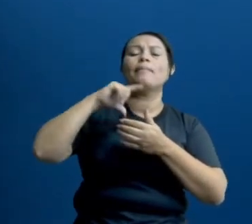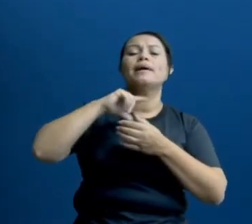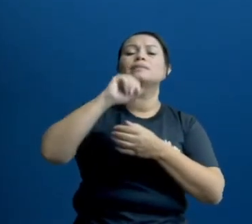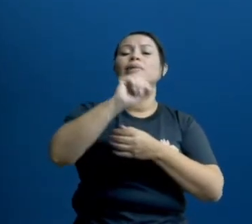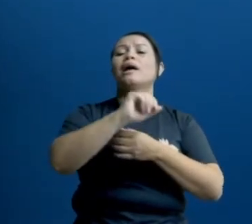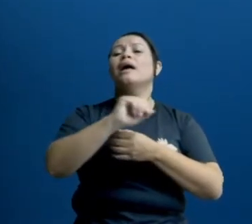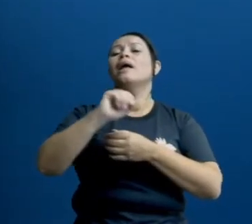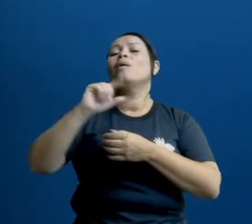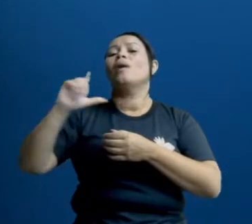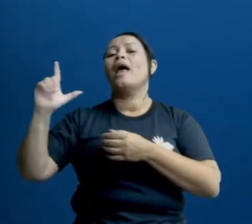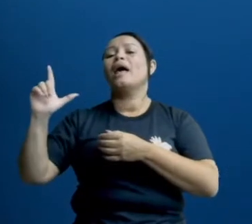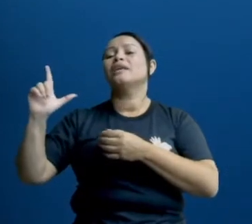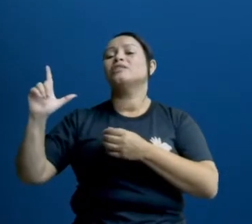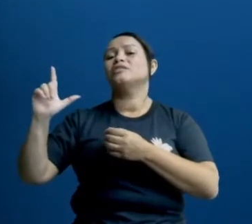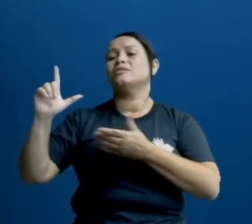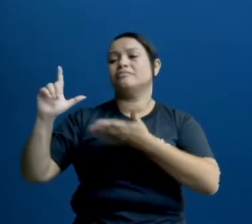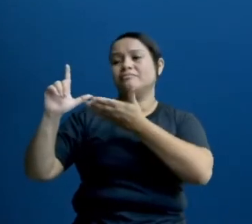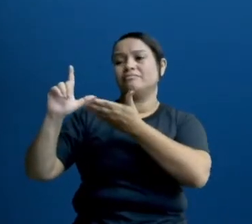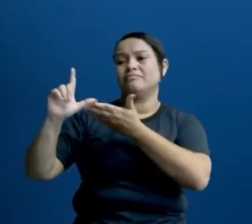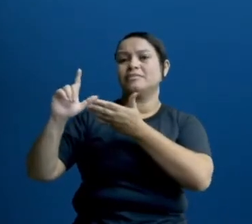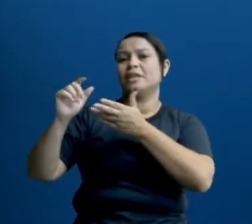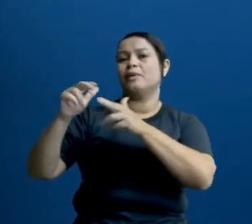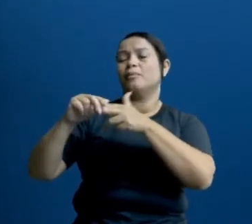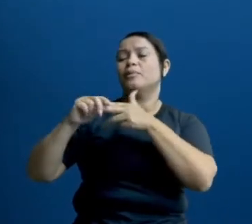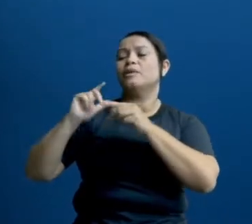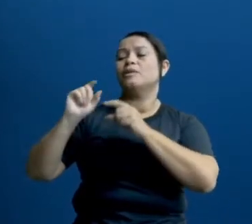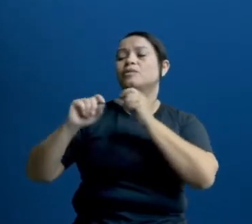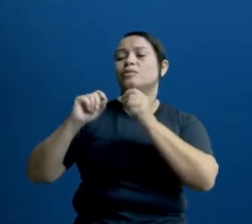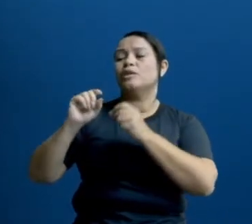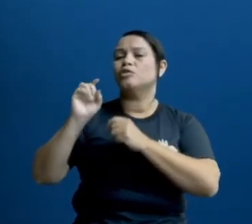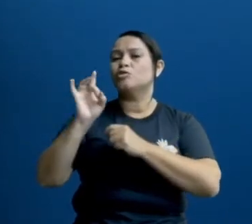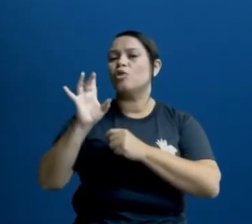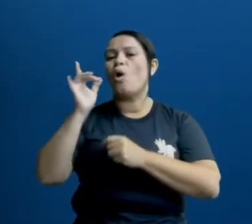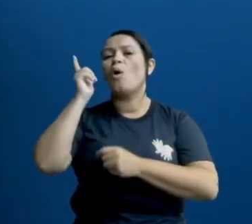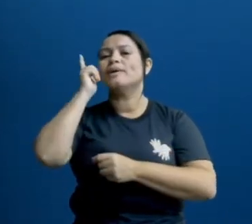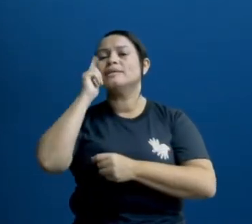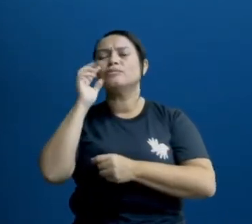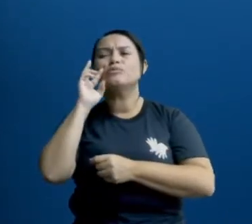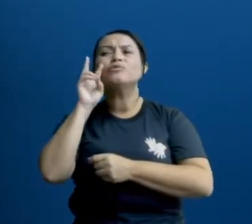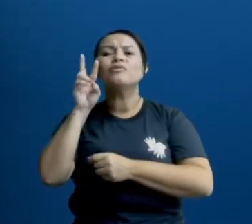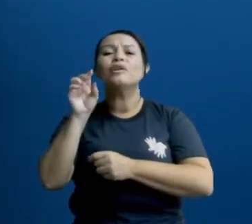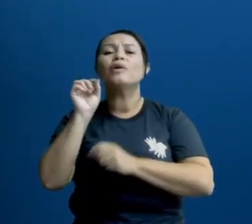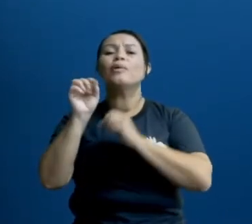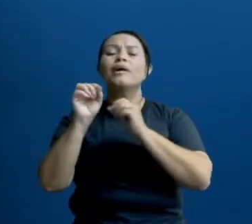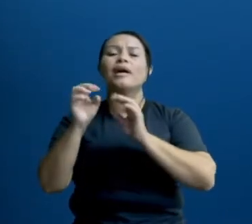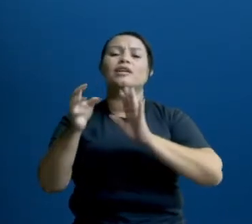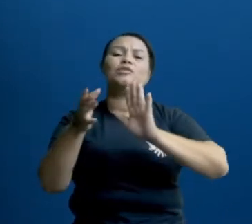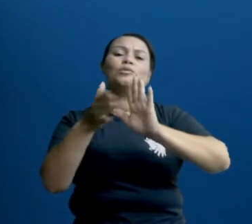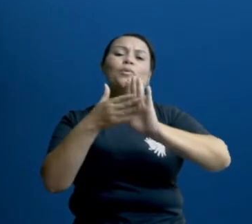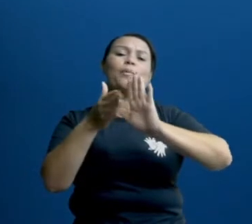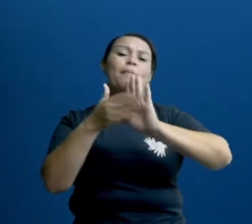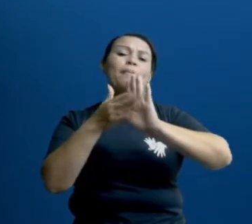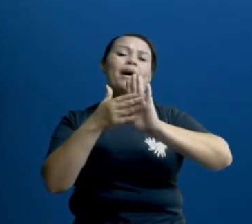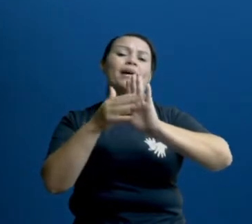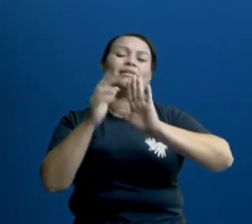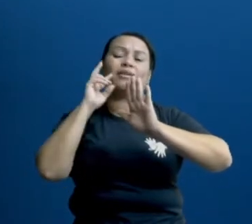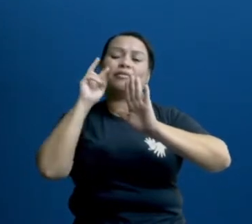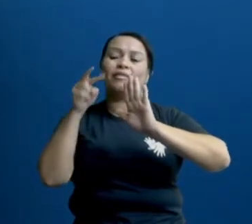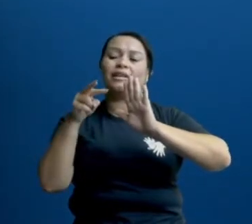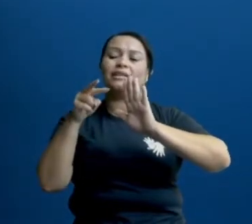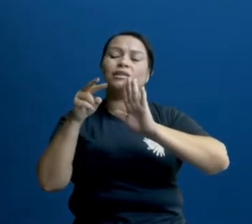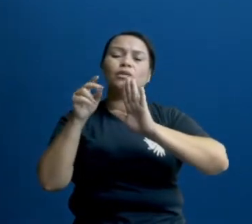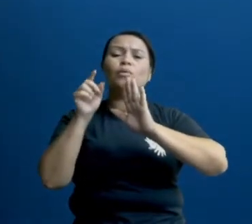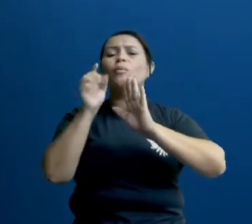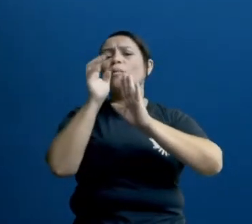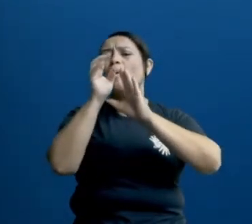E, por causa disso, a gente só consegue ver justamente essa partezinha aqui da